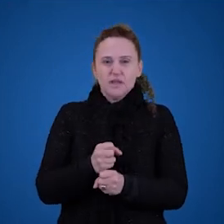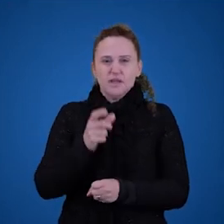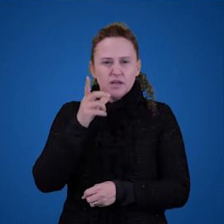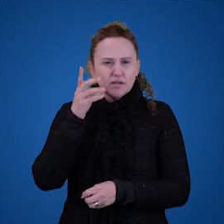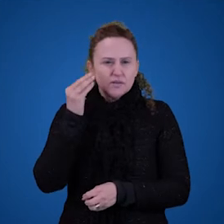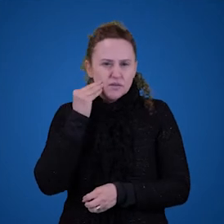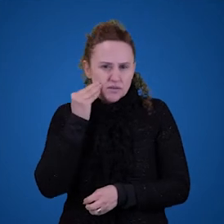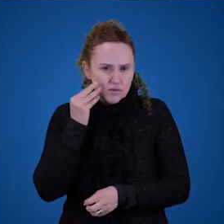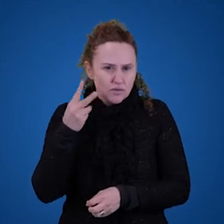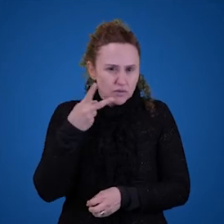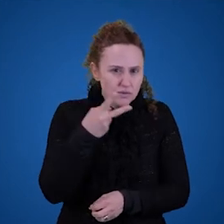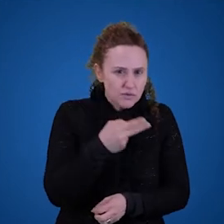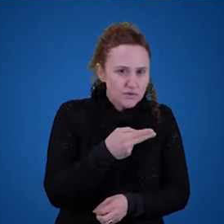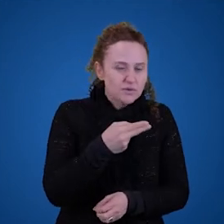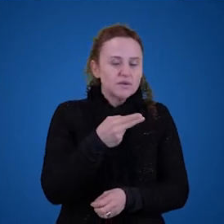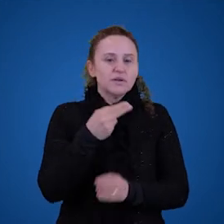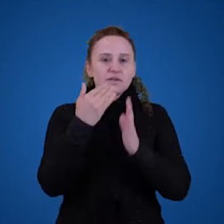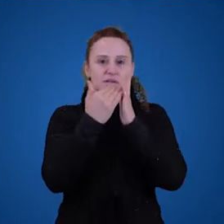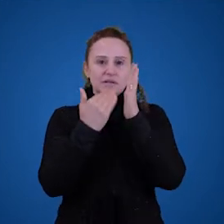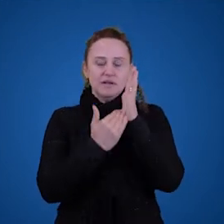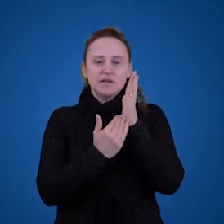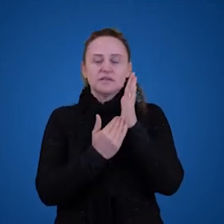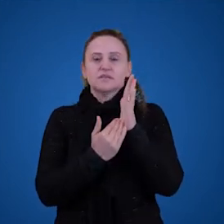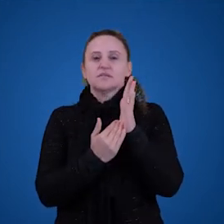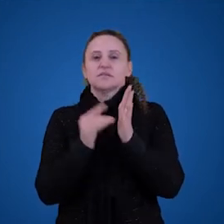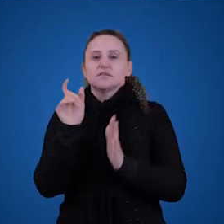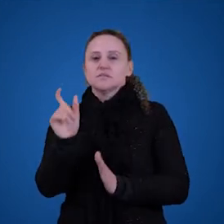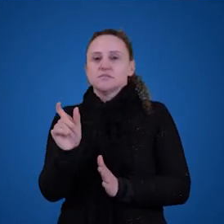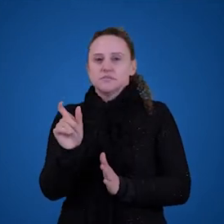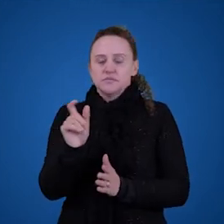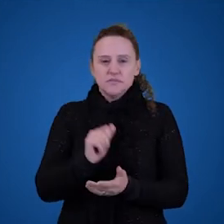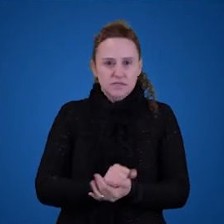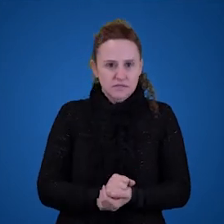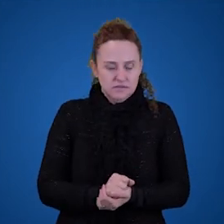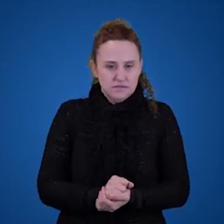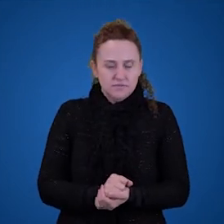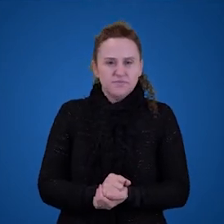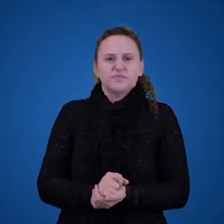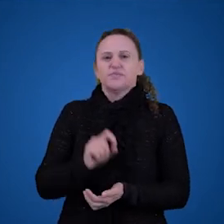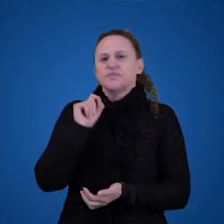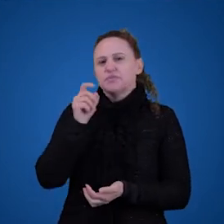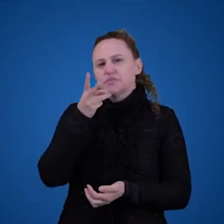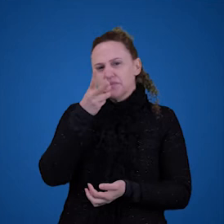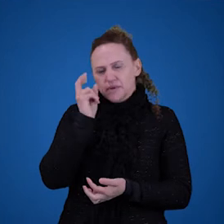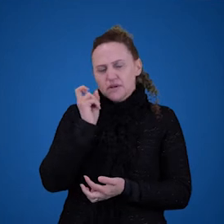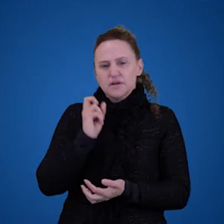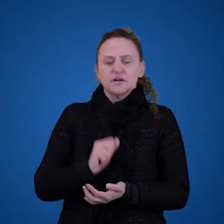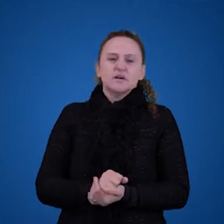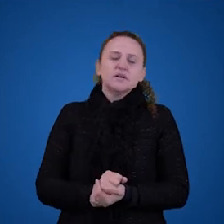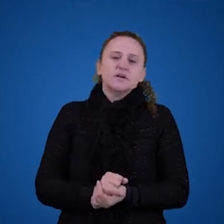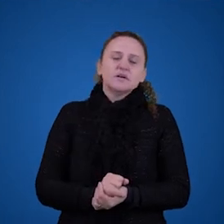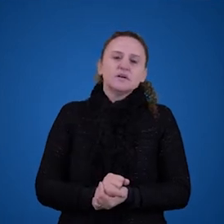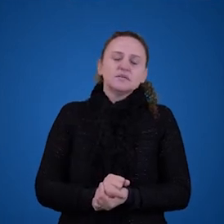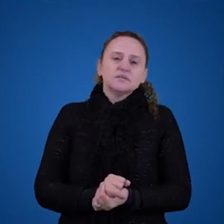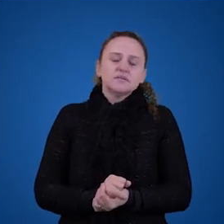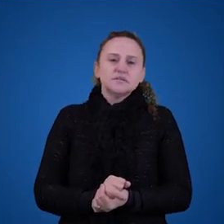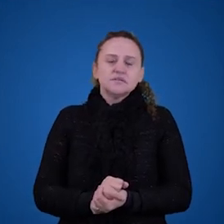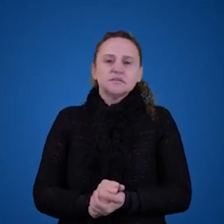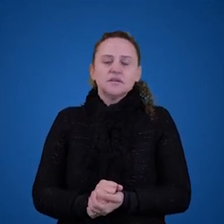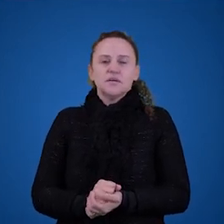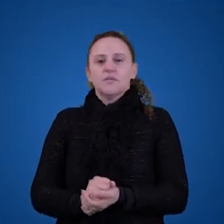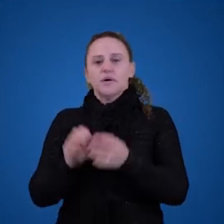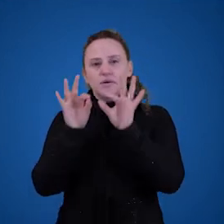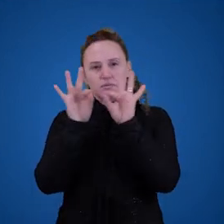a frase, pegou só a classe de palavras para explicar o significado dessa classe de palavras. Reparem, a pretensão agora não é mais explicar como uma frase